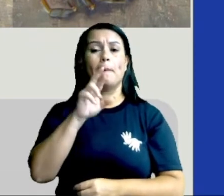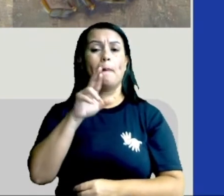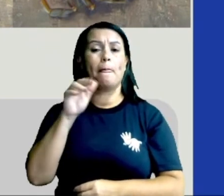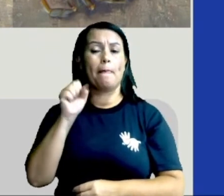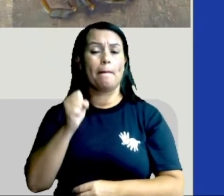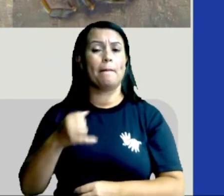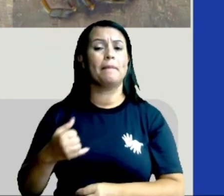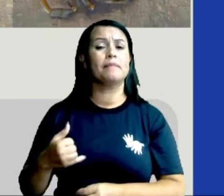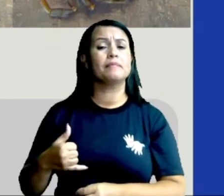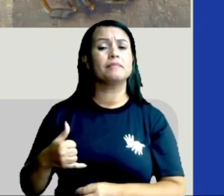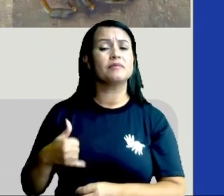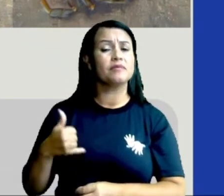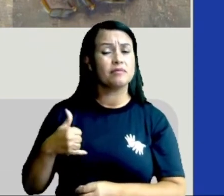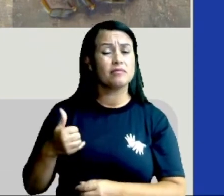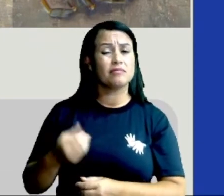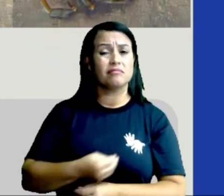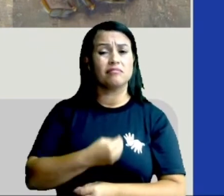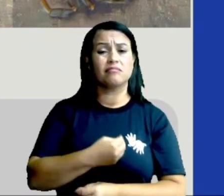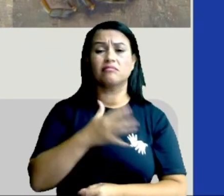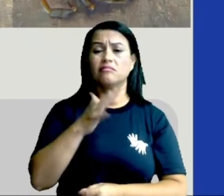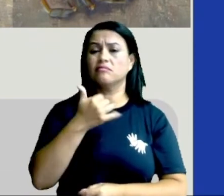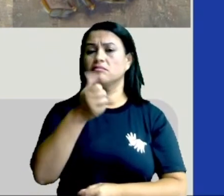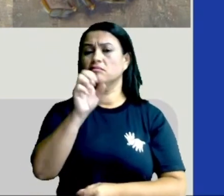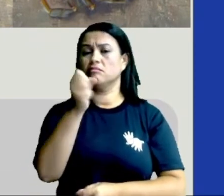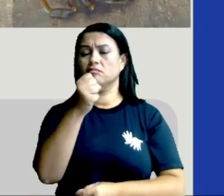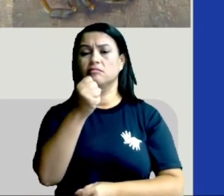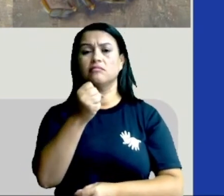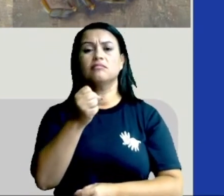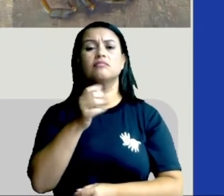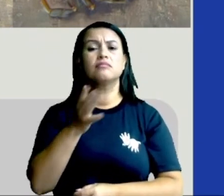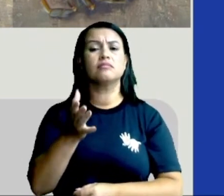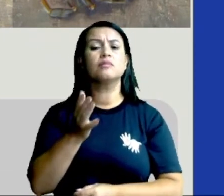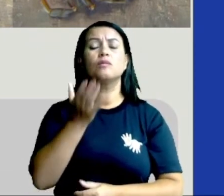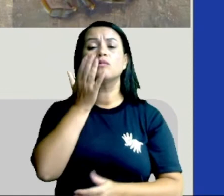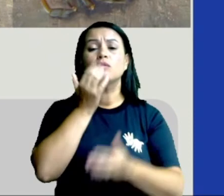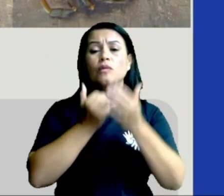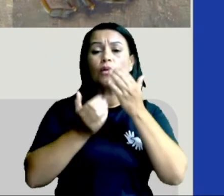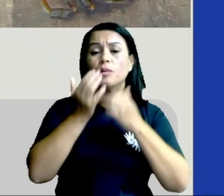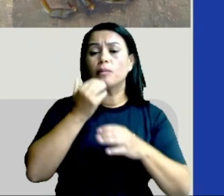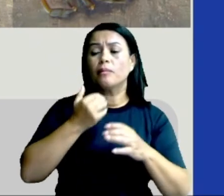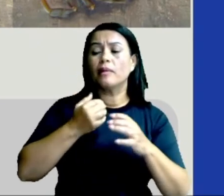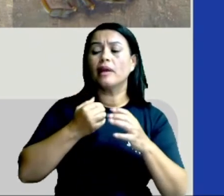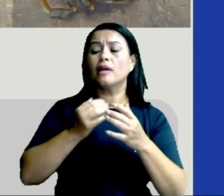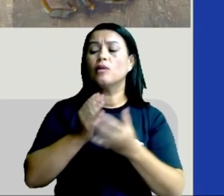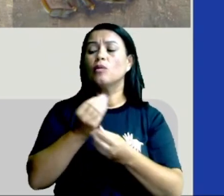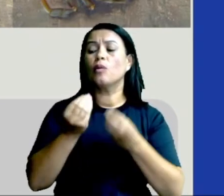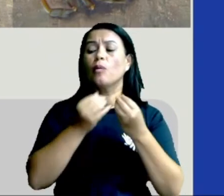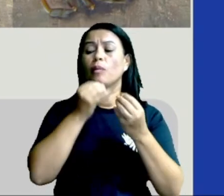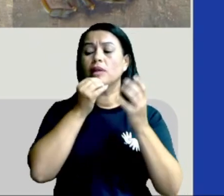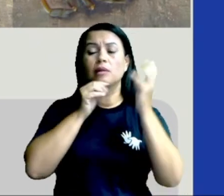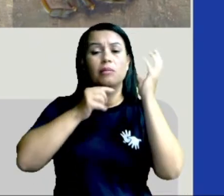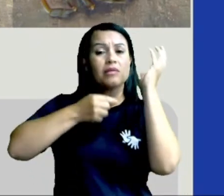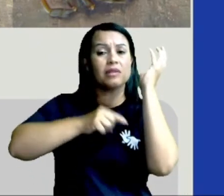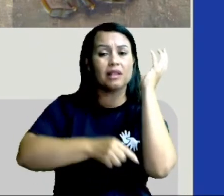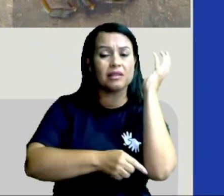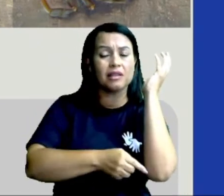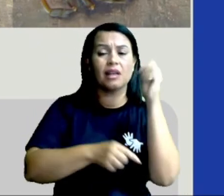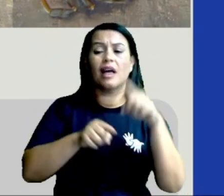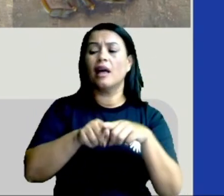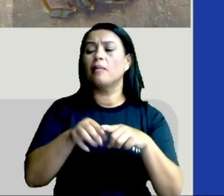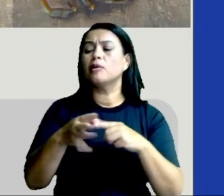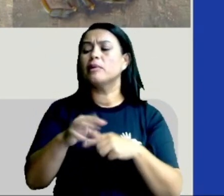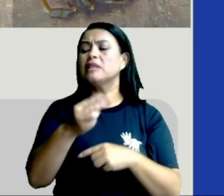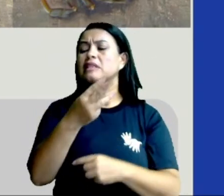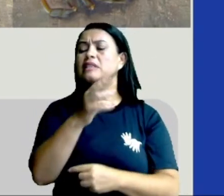de 18 anos comendo raízes no solo, dentro do solo e saem na sua forma alada, vivem cerca de